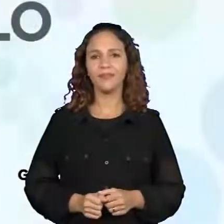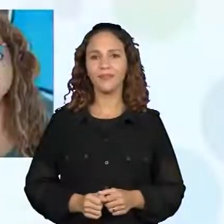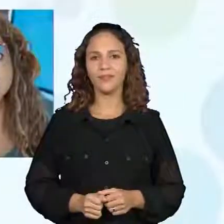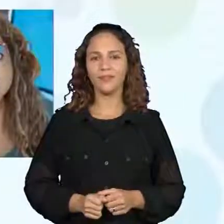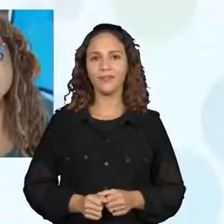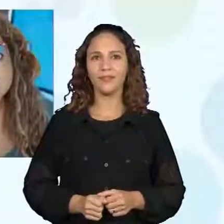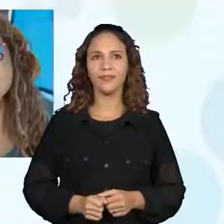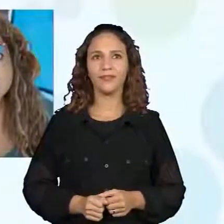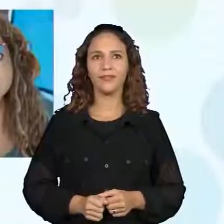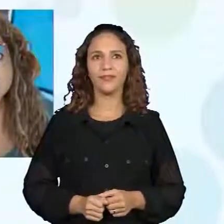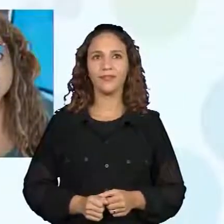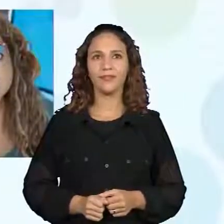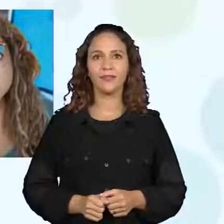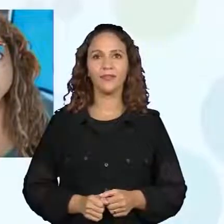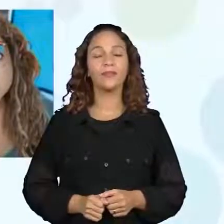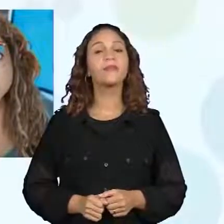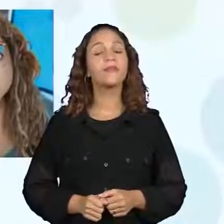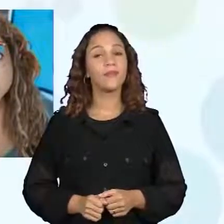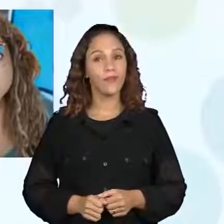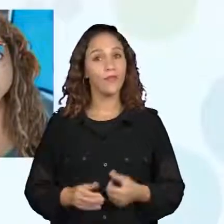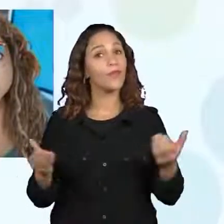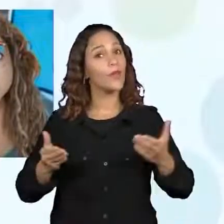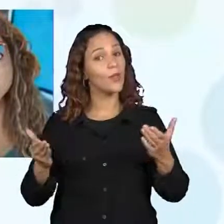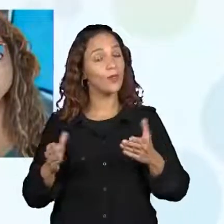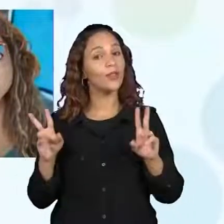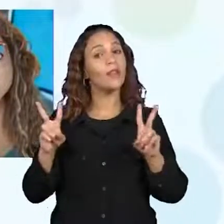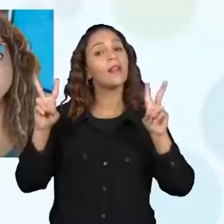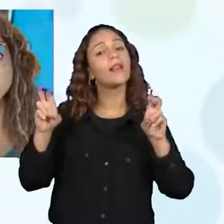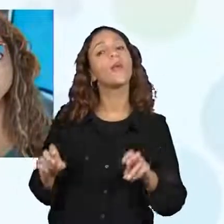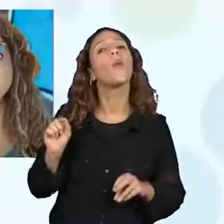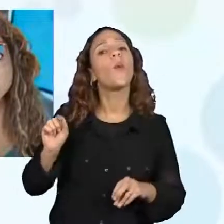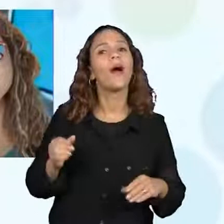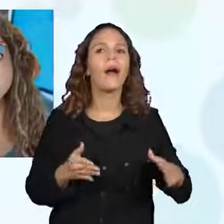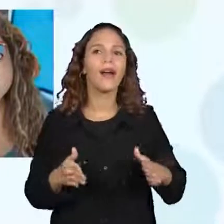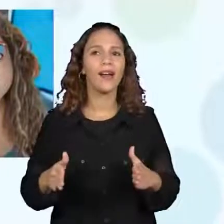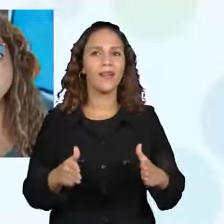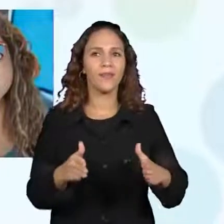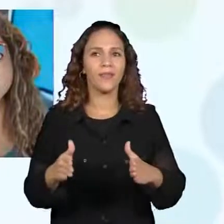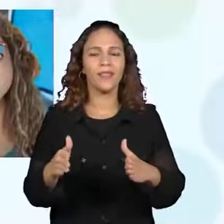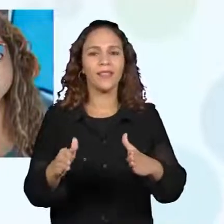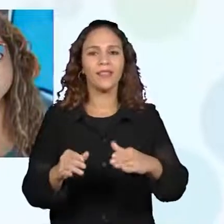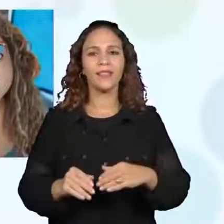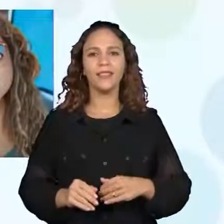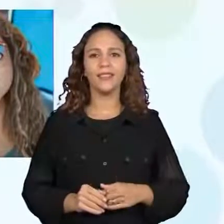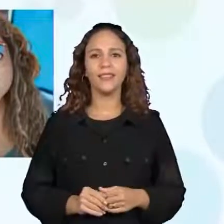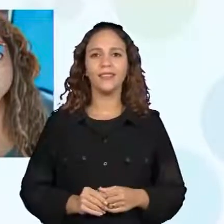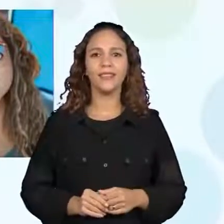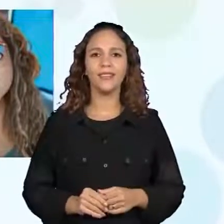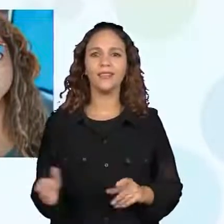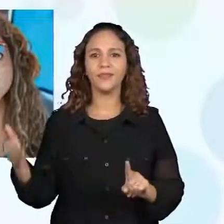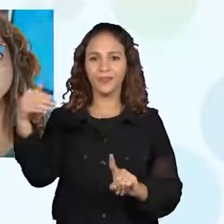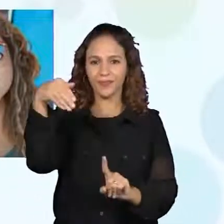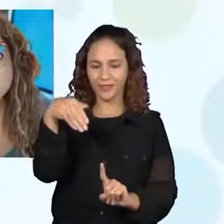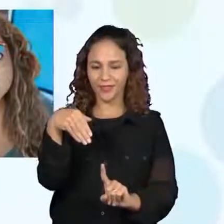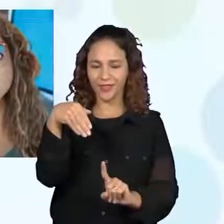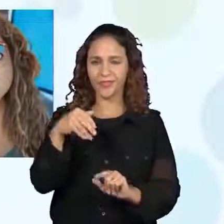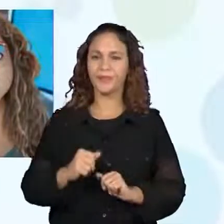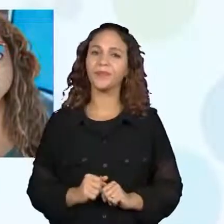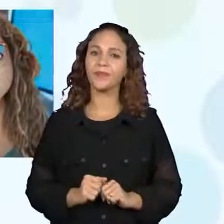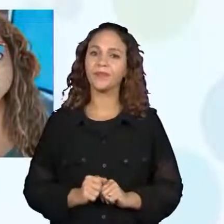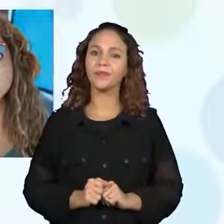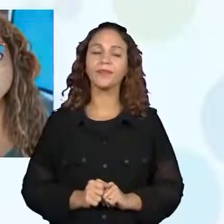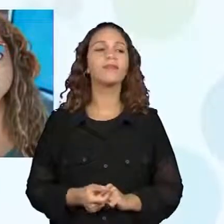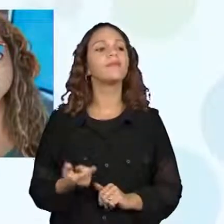Olha só. Hoje a nossa aula vai falar aí sobre trajetos, pontos de referência. Cá estamos